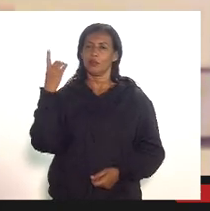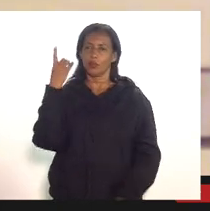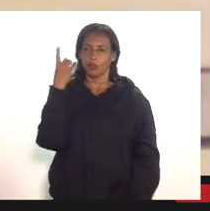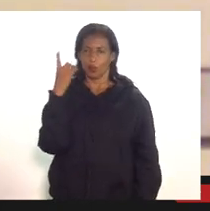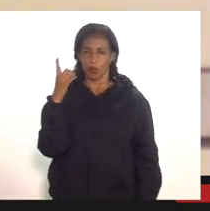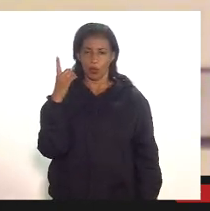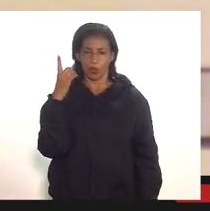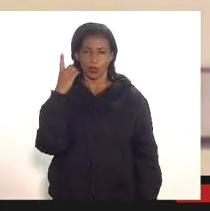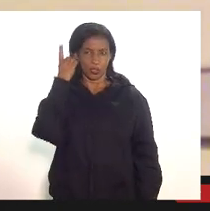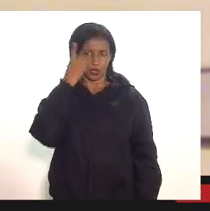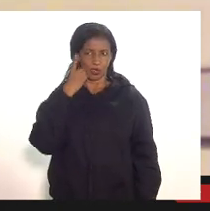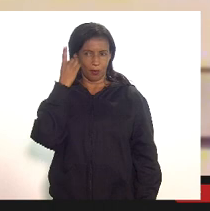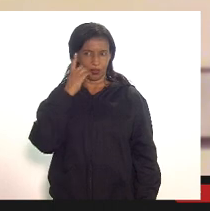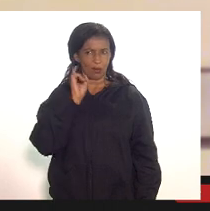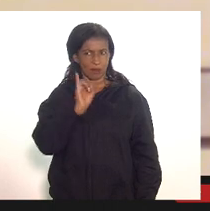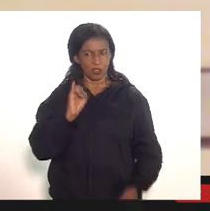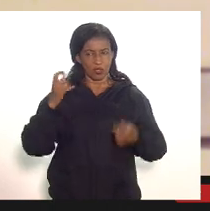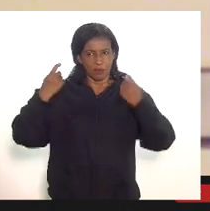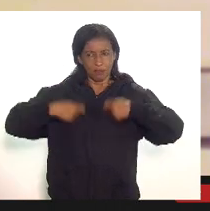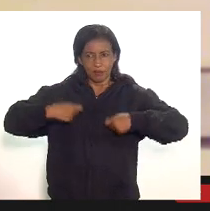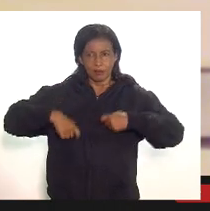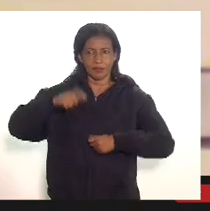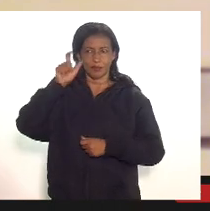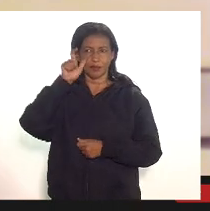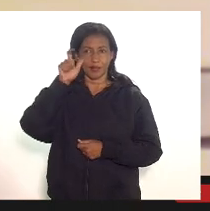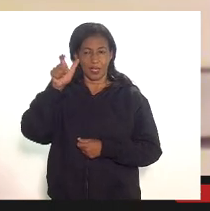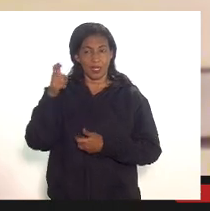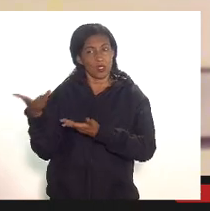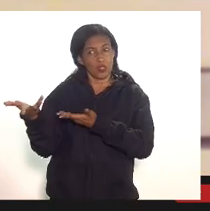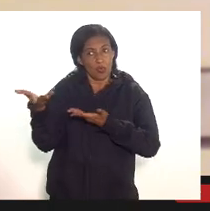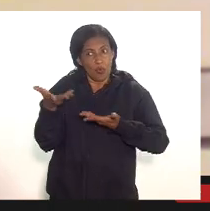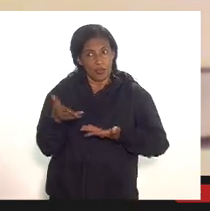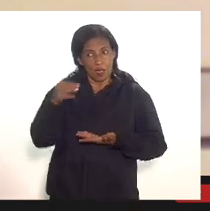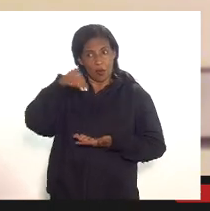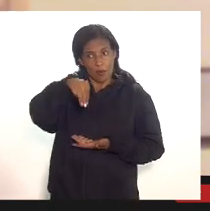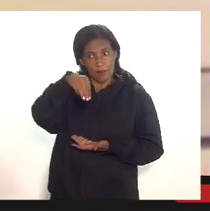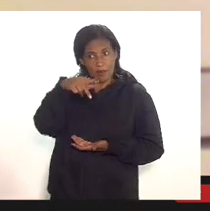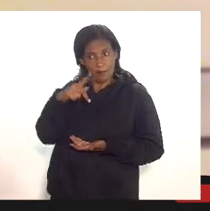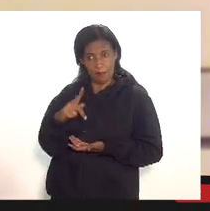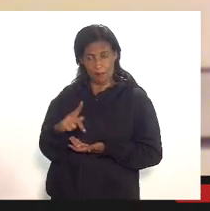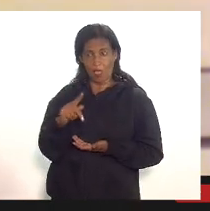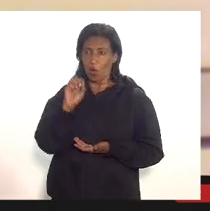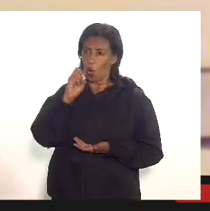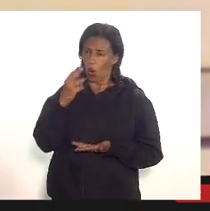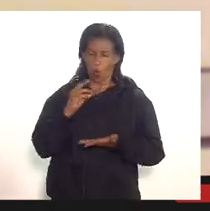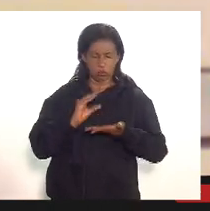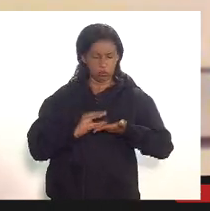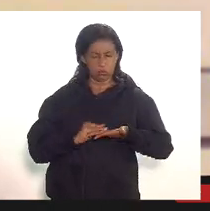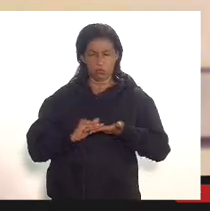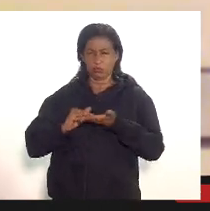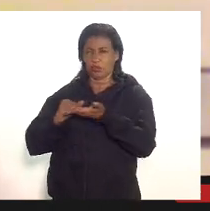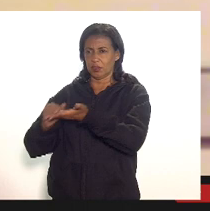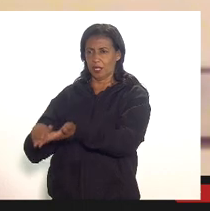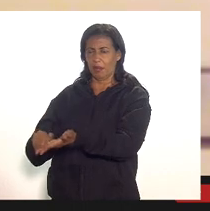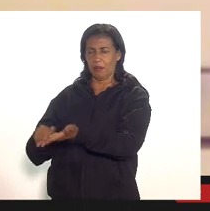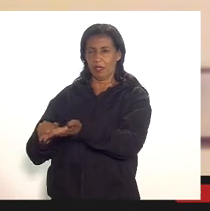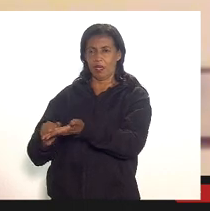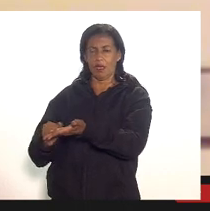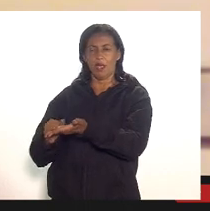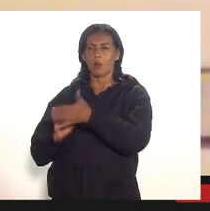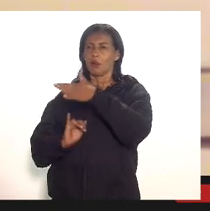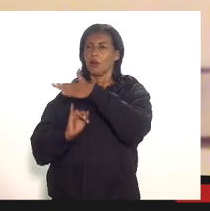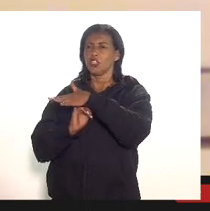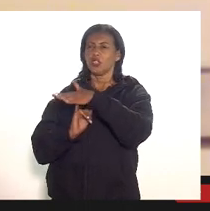também necessidade ou interesse de convidar o Ministério Público Federal ou encaminhar para a instituição